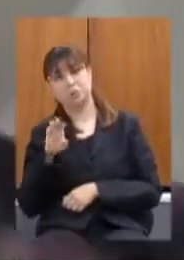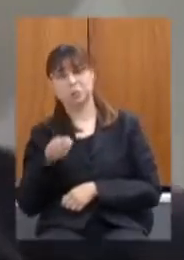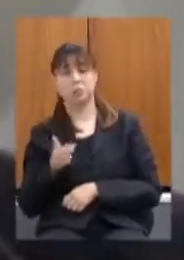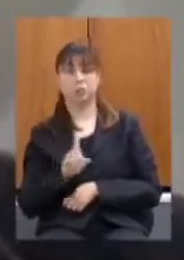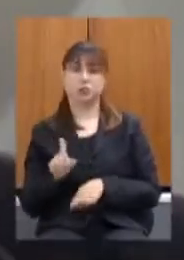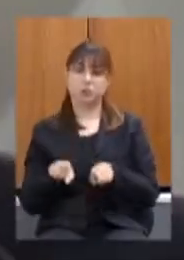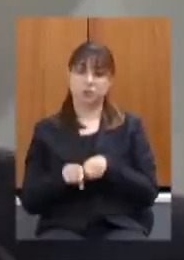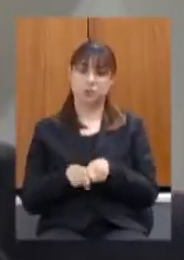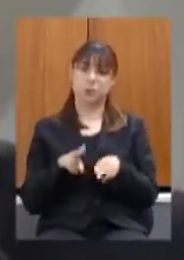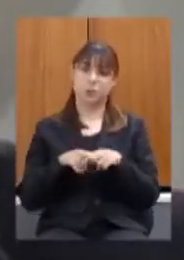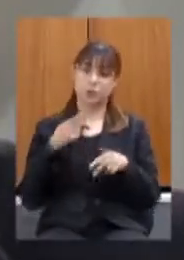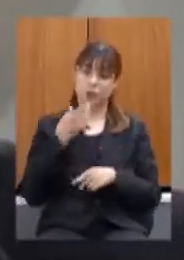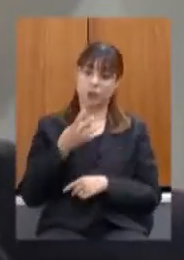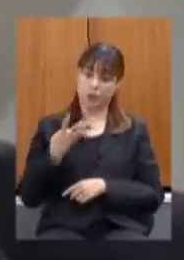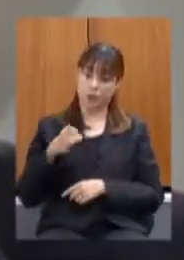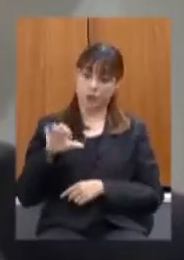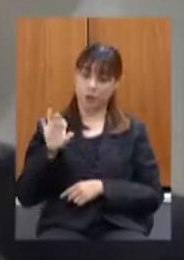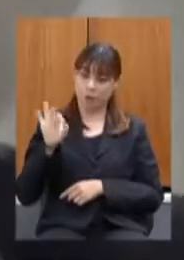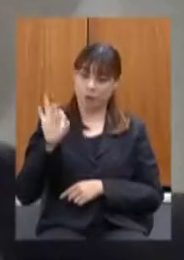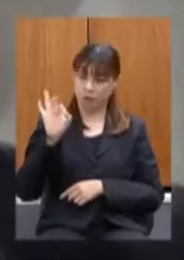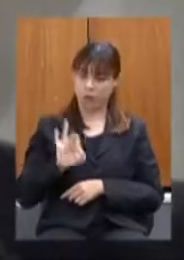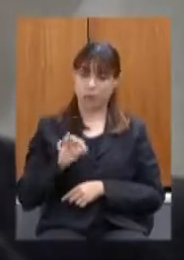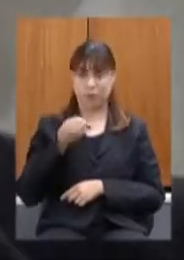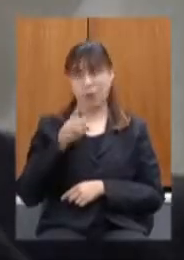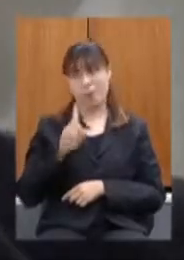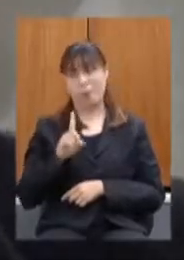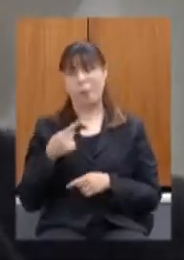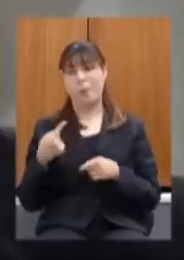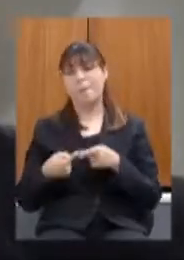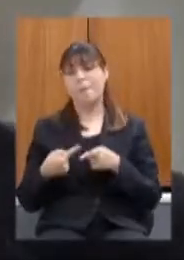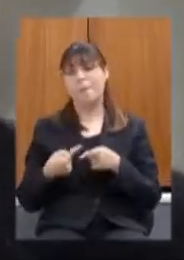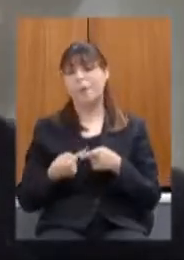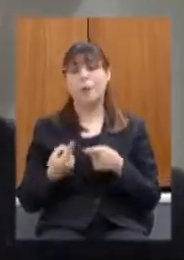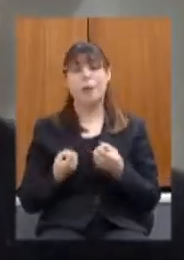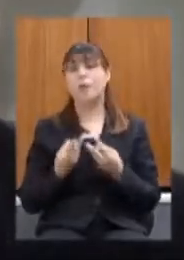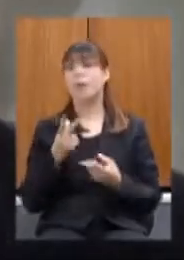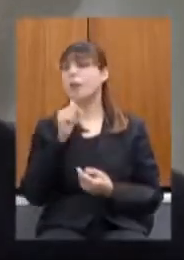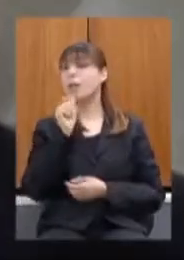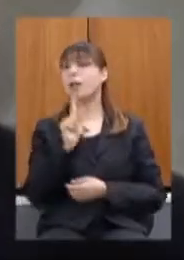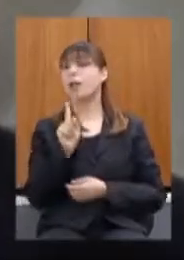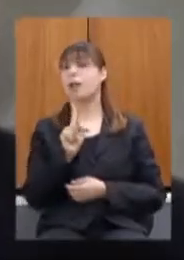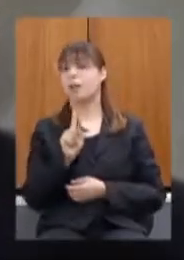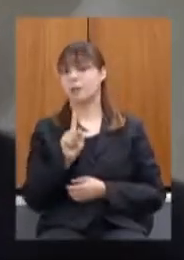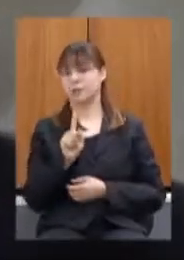que vender 49 não é um bom negócio por que que a venda não se concretizou